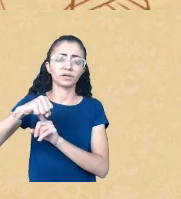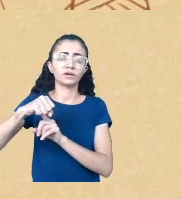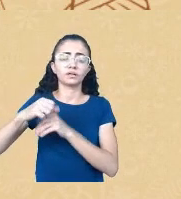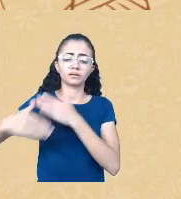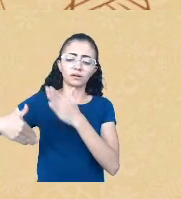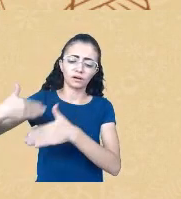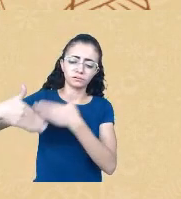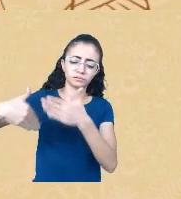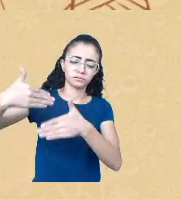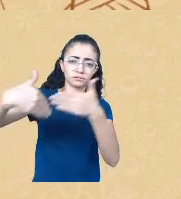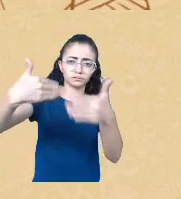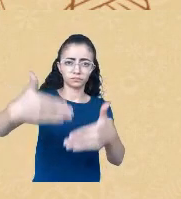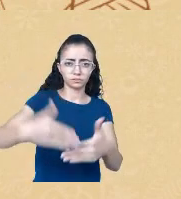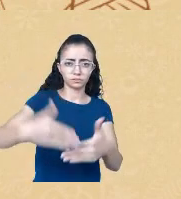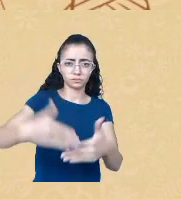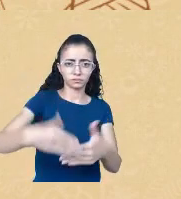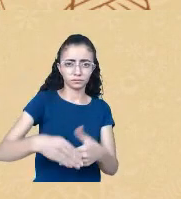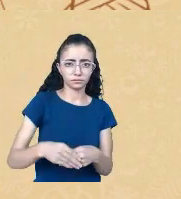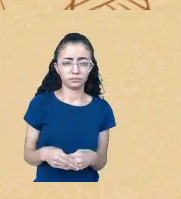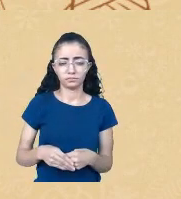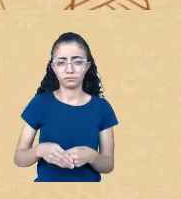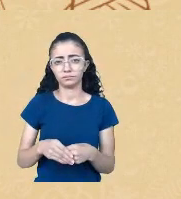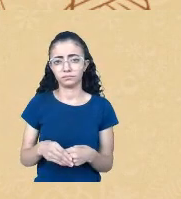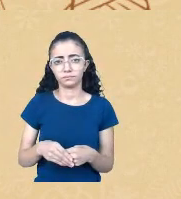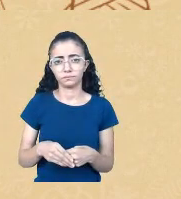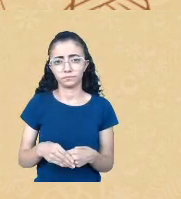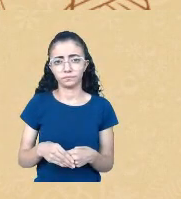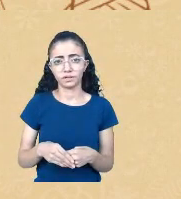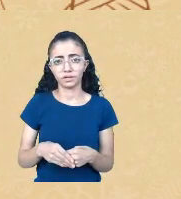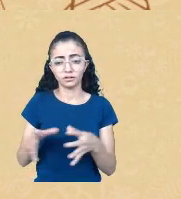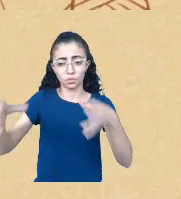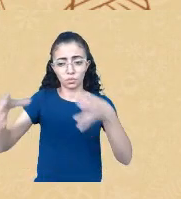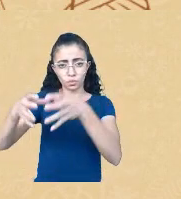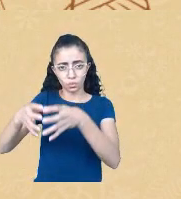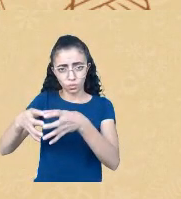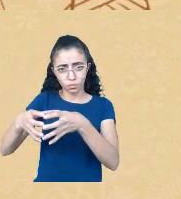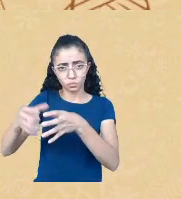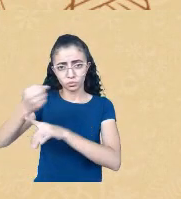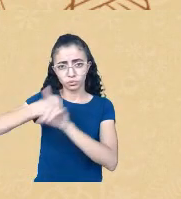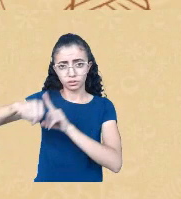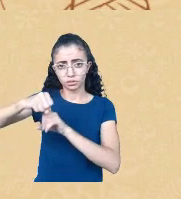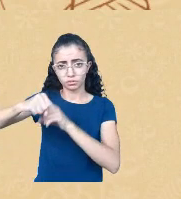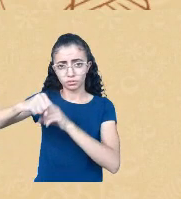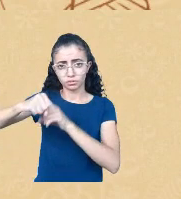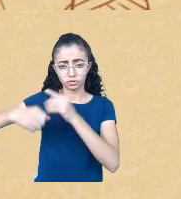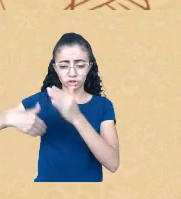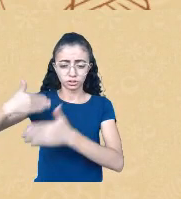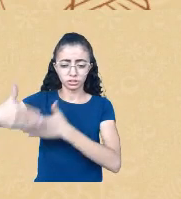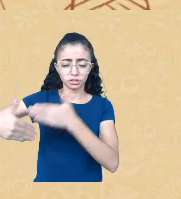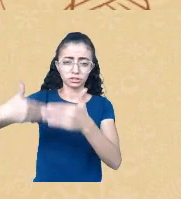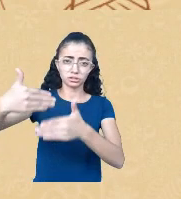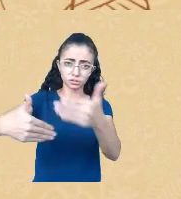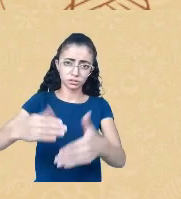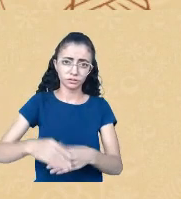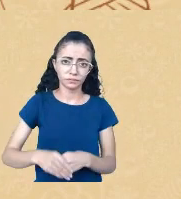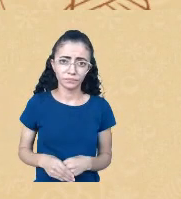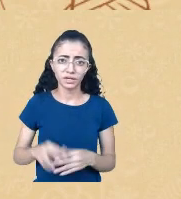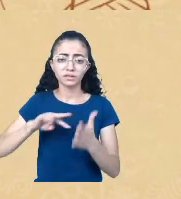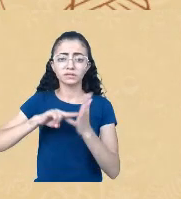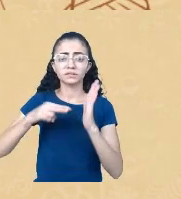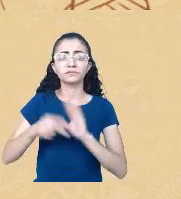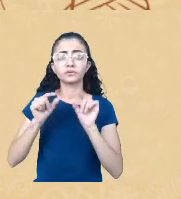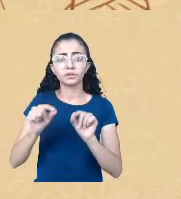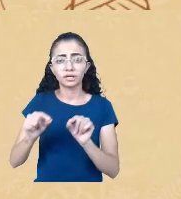88. Essa categoria social de transição significava uma transição de selvagem a civilizado.